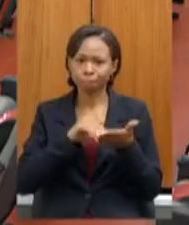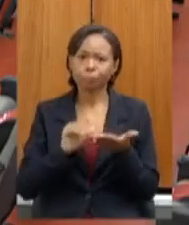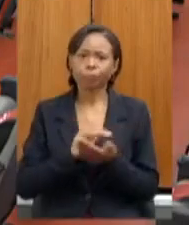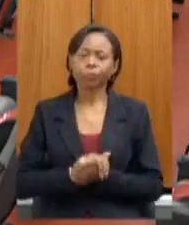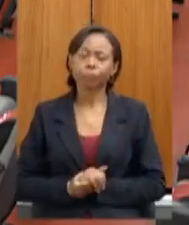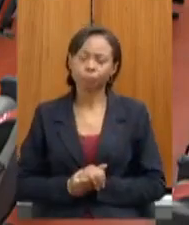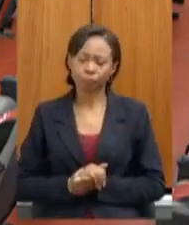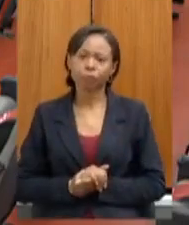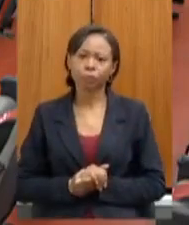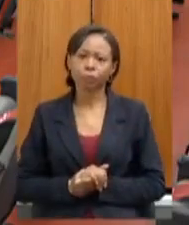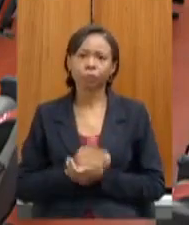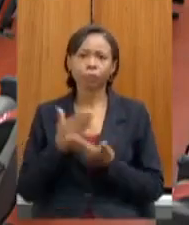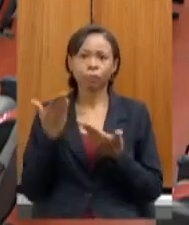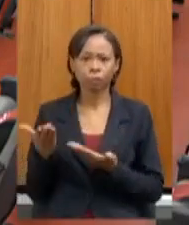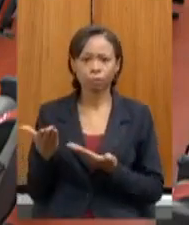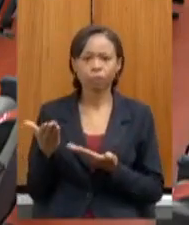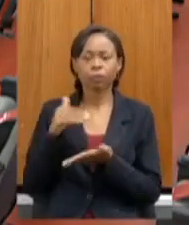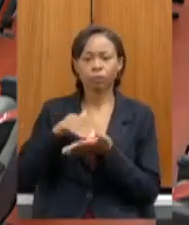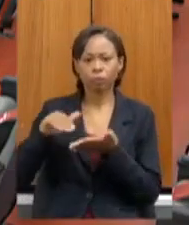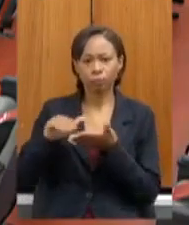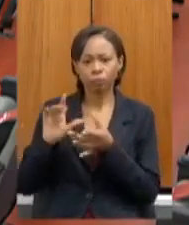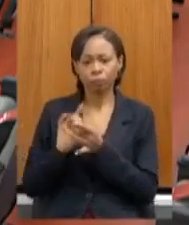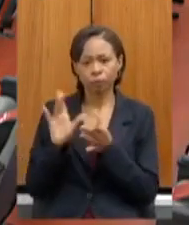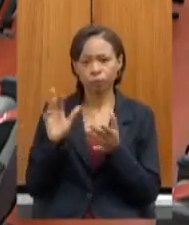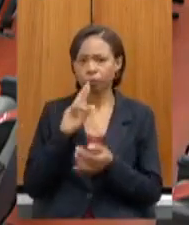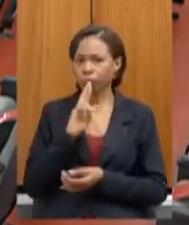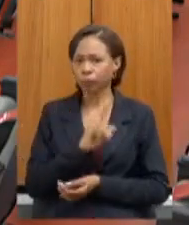deputada com a palavra a secretária